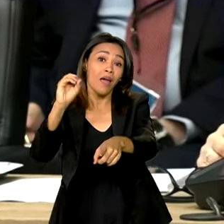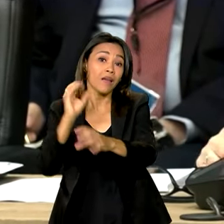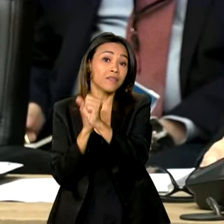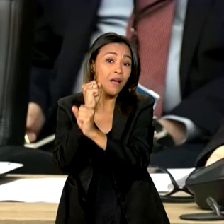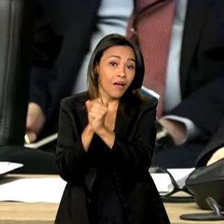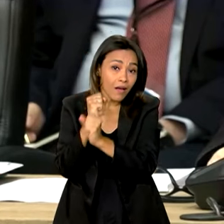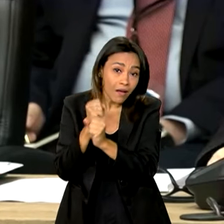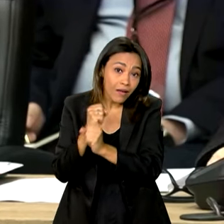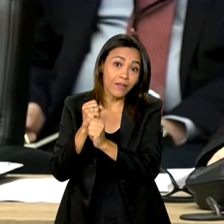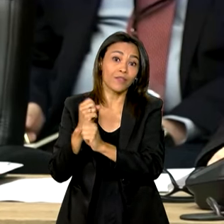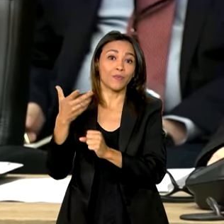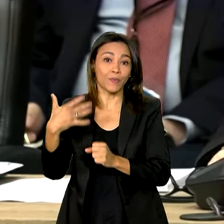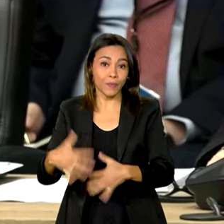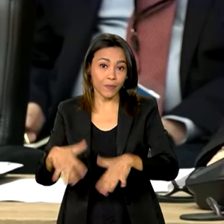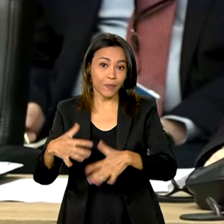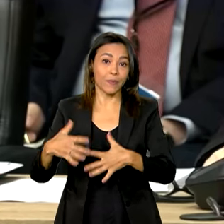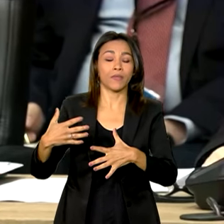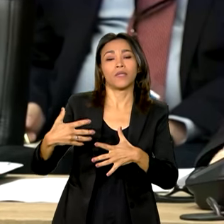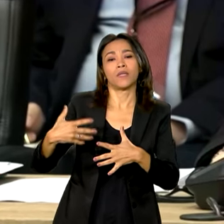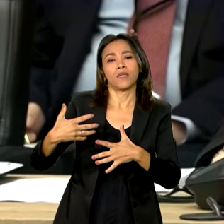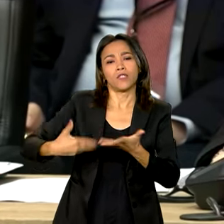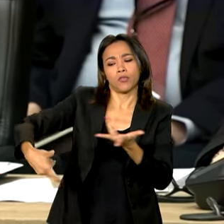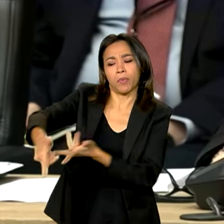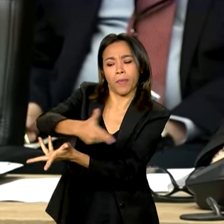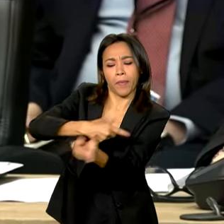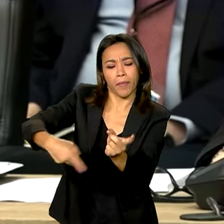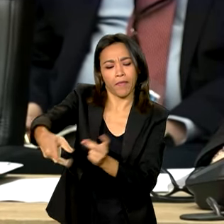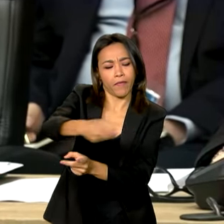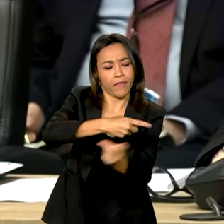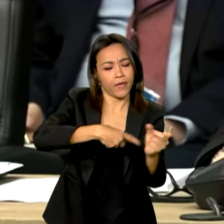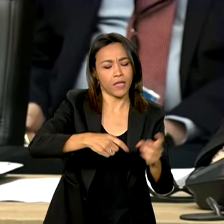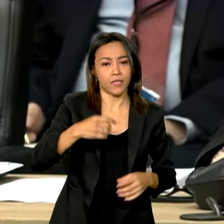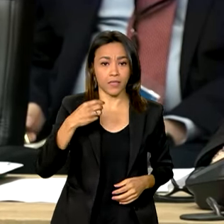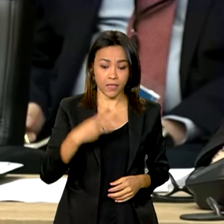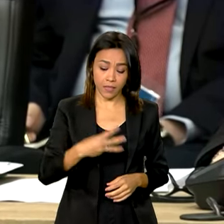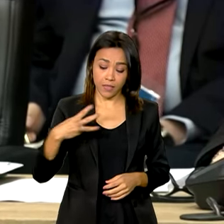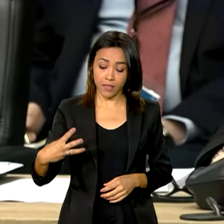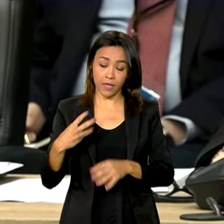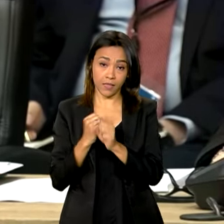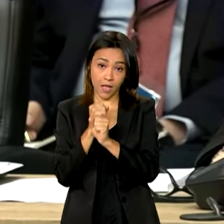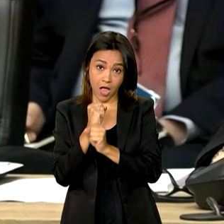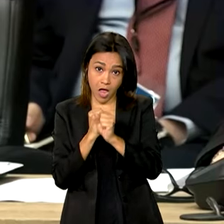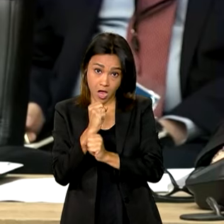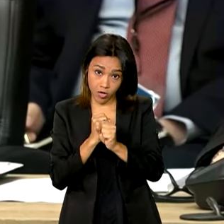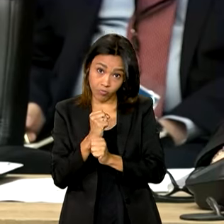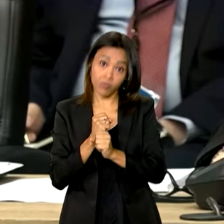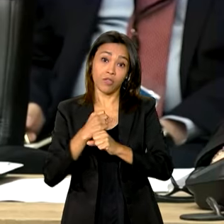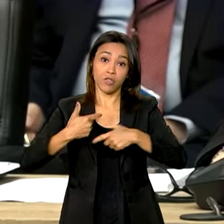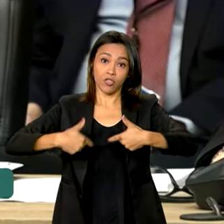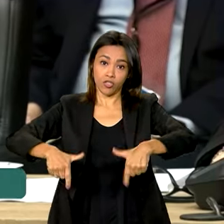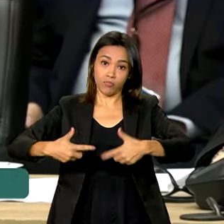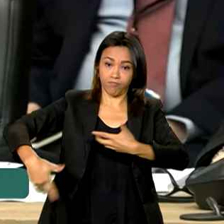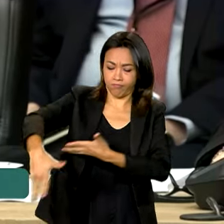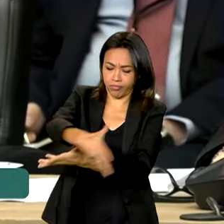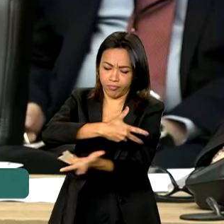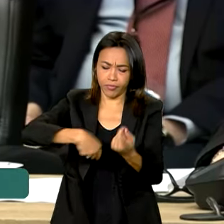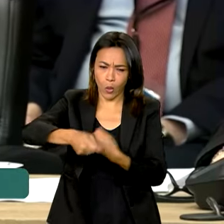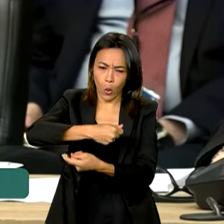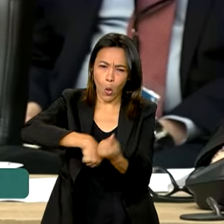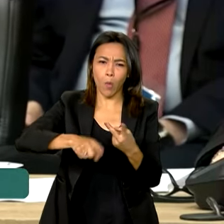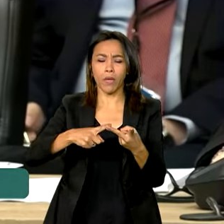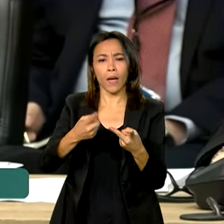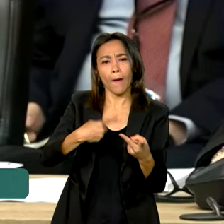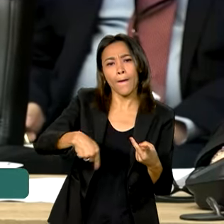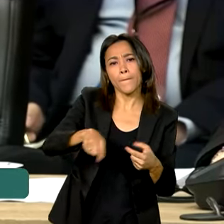por dez do comércio entre os Estados-partes. São 33 anos de integração econômica, cooperação política e